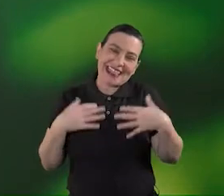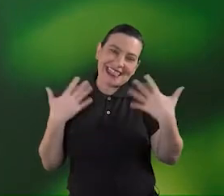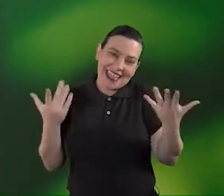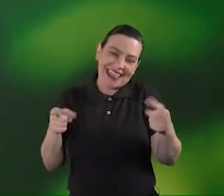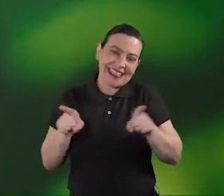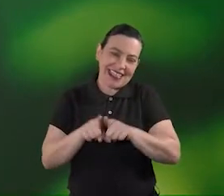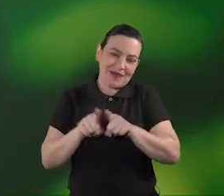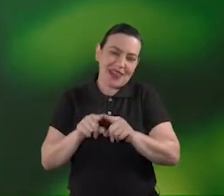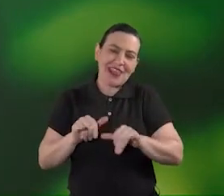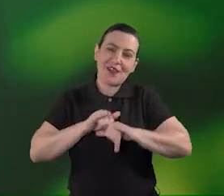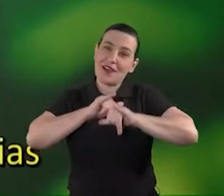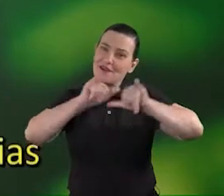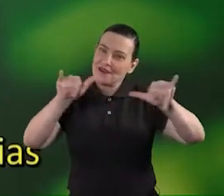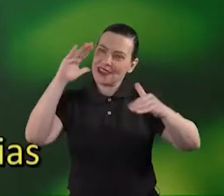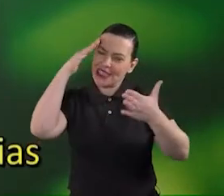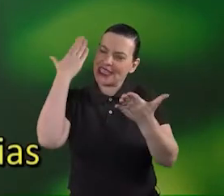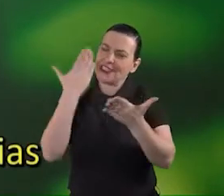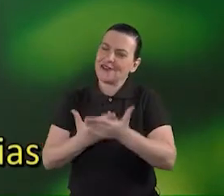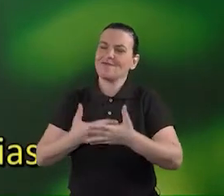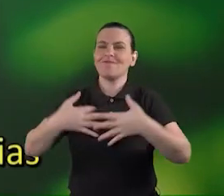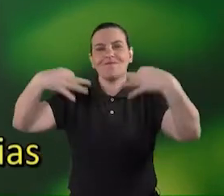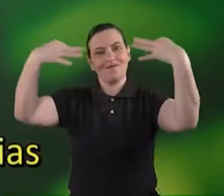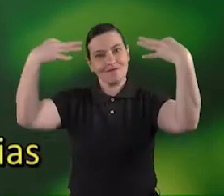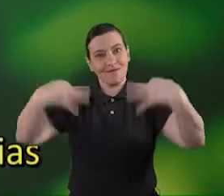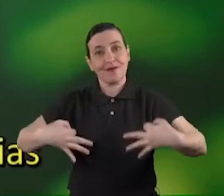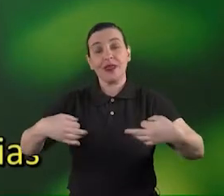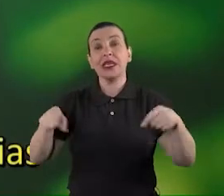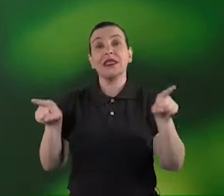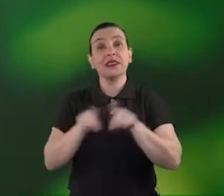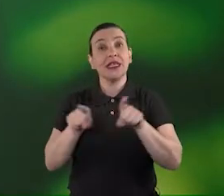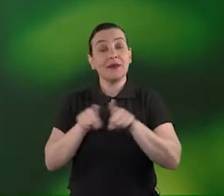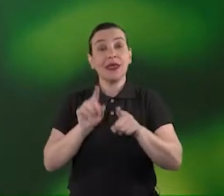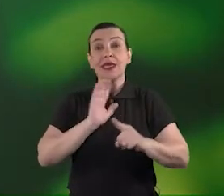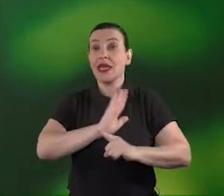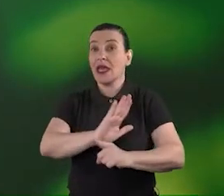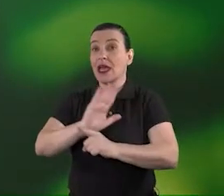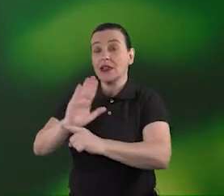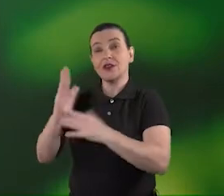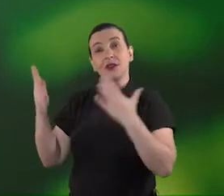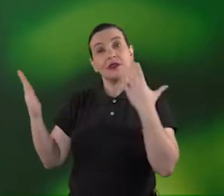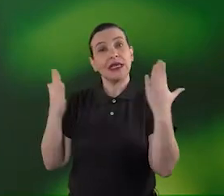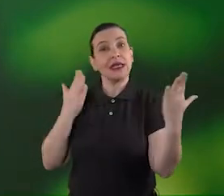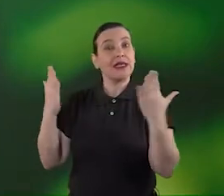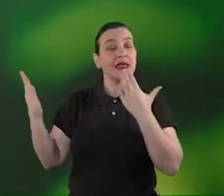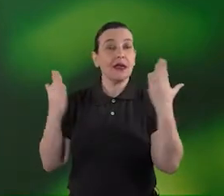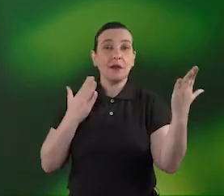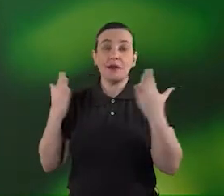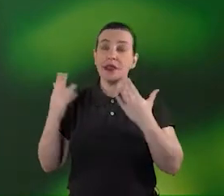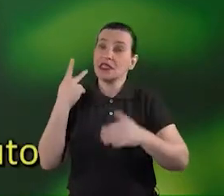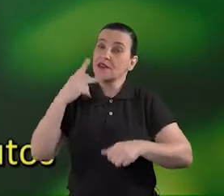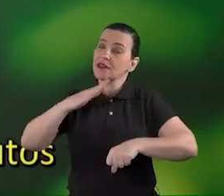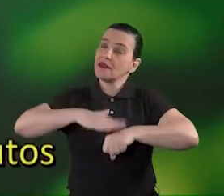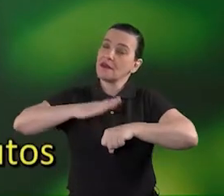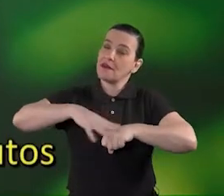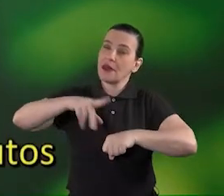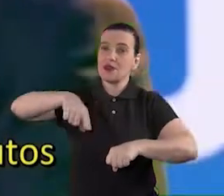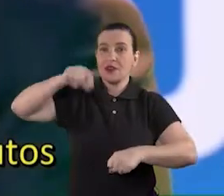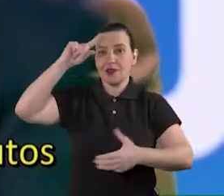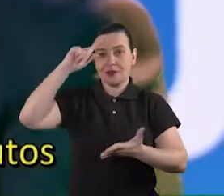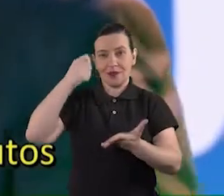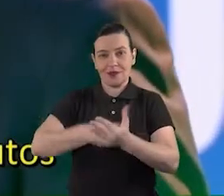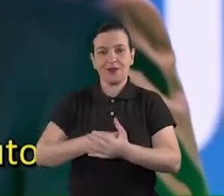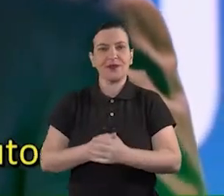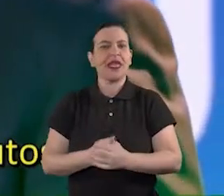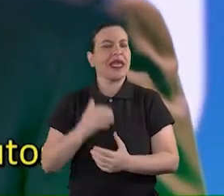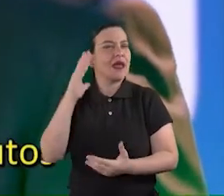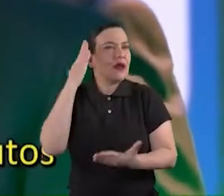afirmo que acredito que são eles também auxiliam em outras terapias e modalidades que escolhemos buscar acredito que